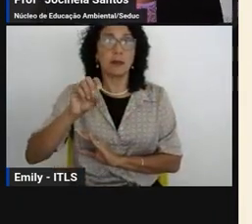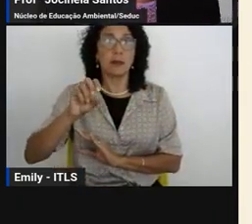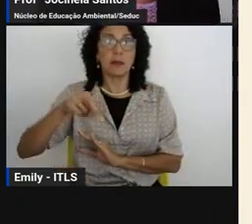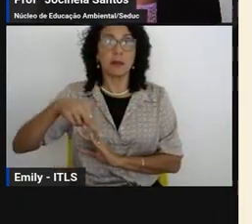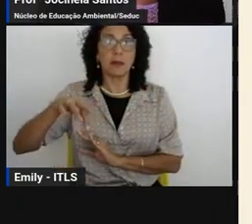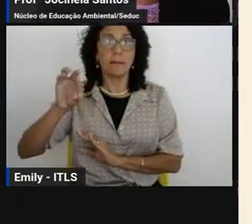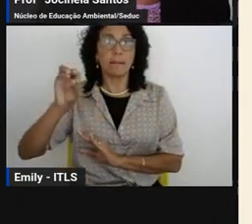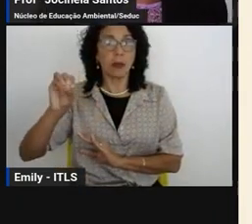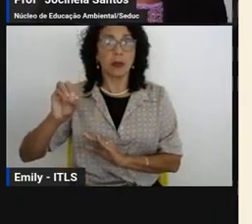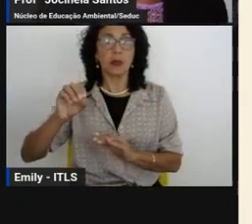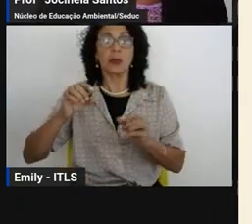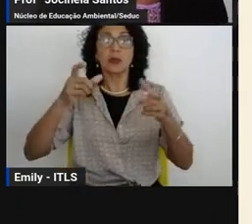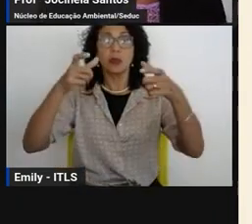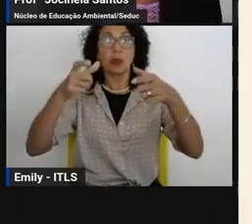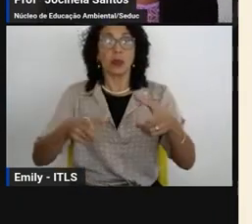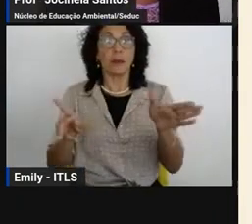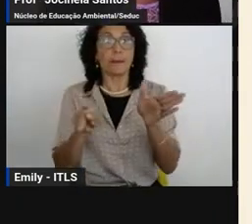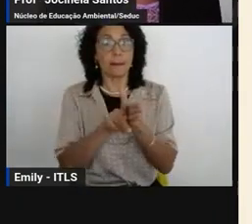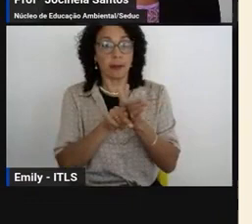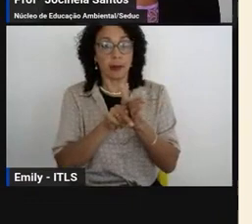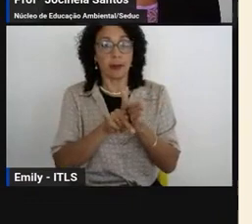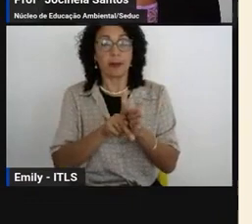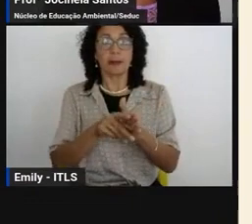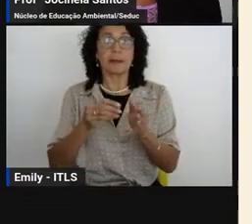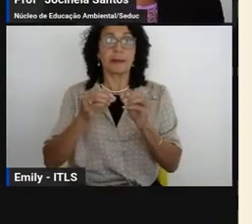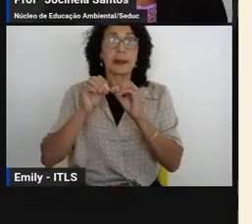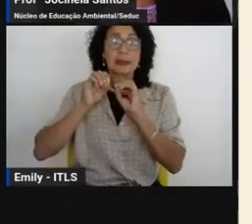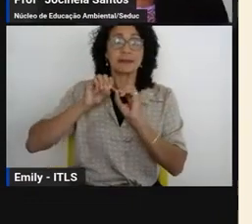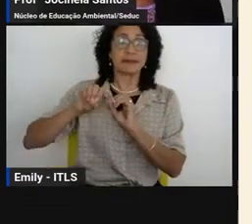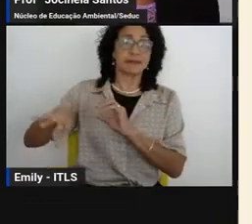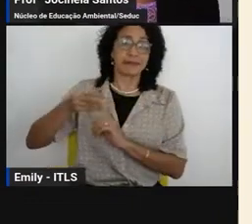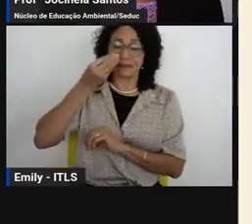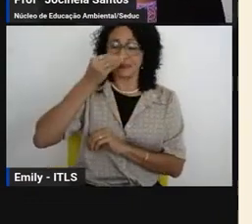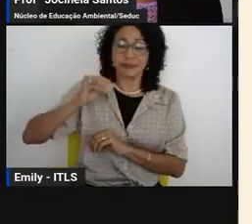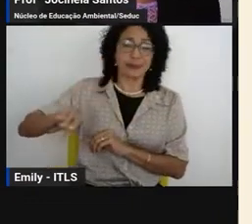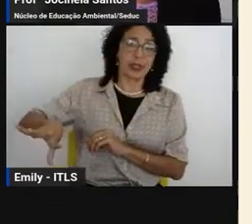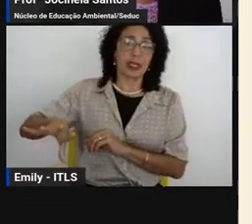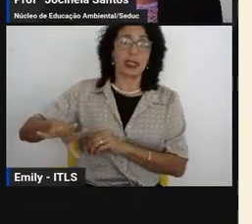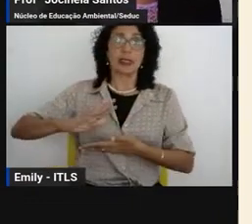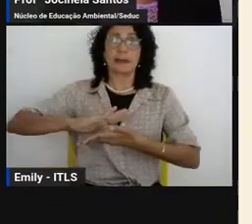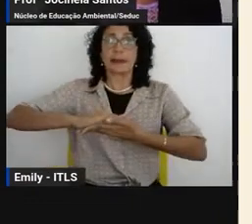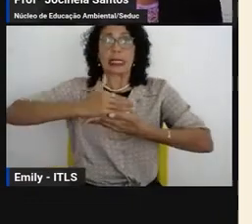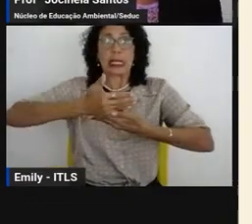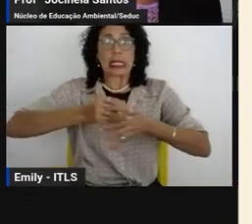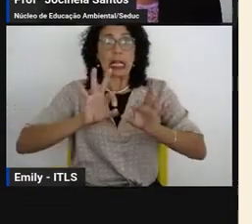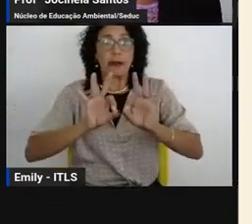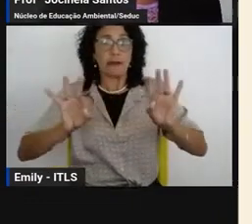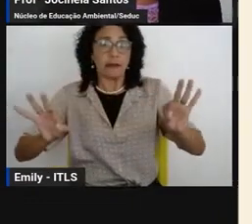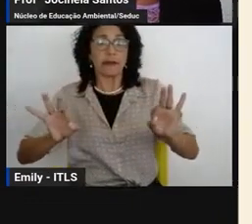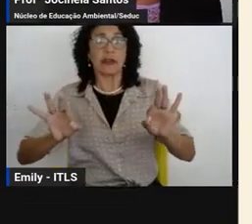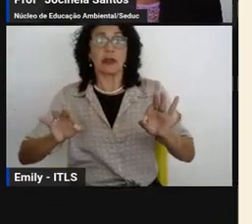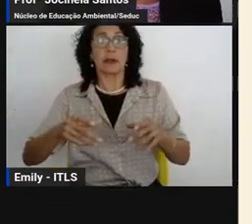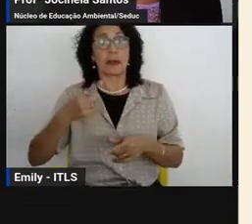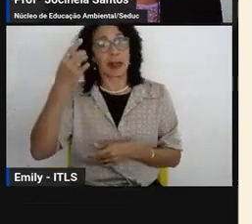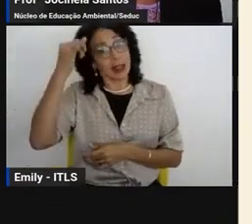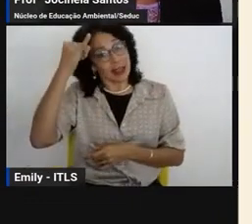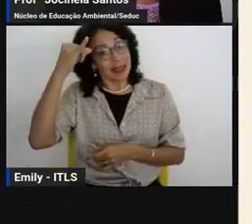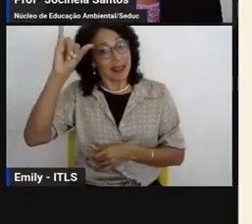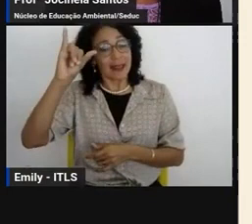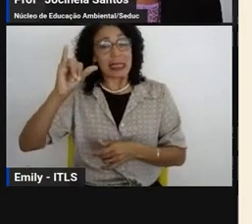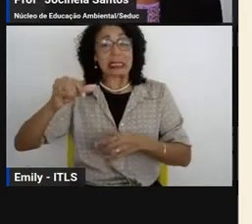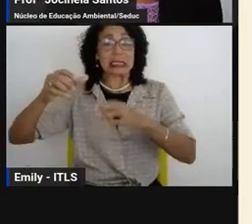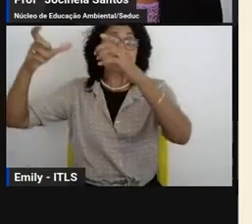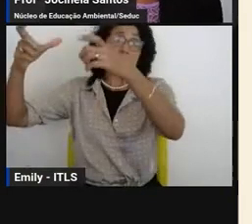materiais evitando seu abandono em ruas calçadas e terrenos baldios e seu descarte final em lixões ou aterros